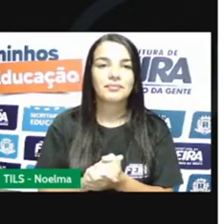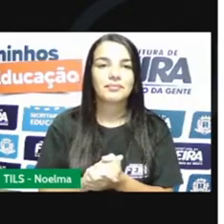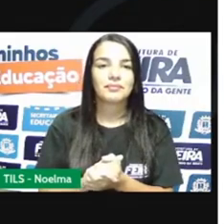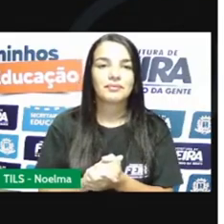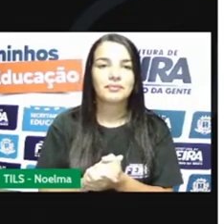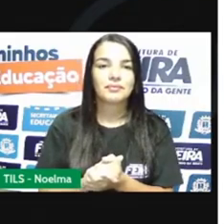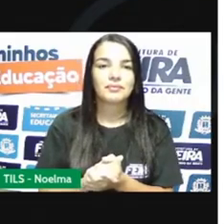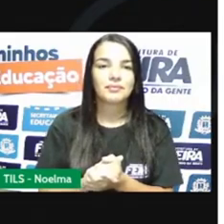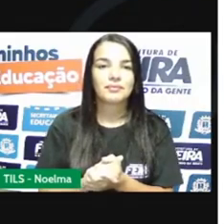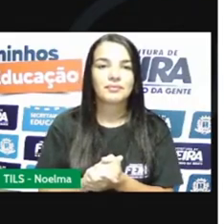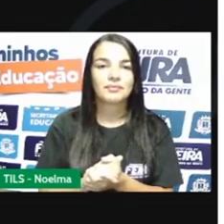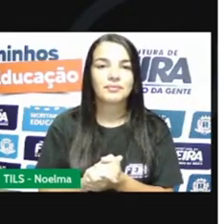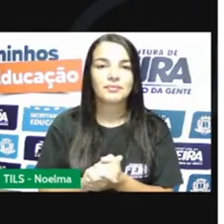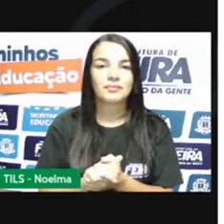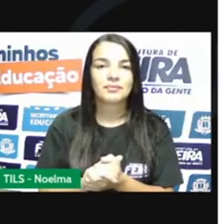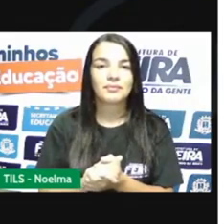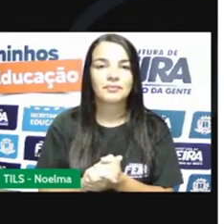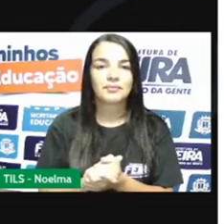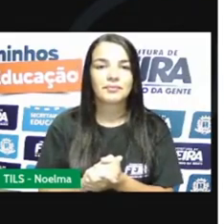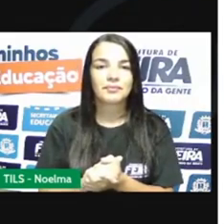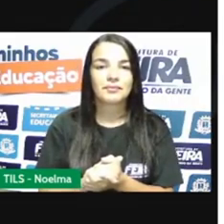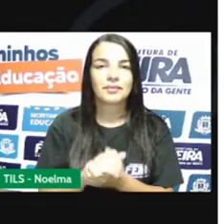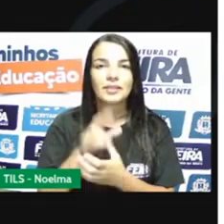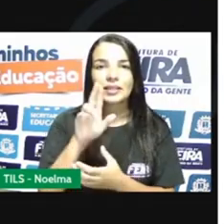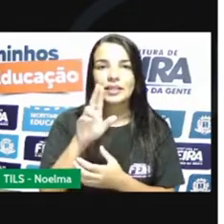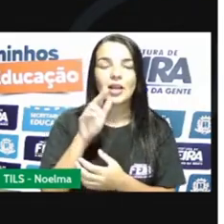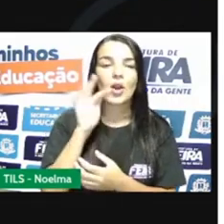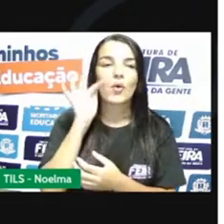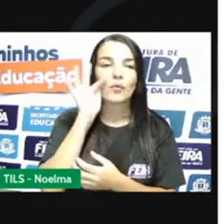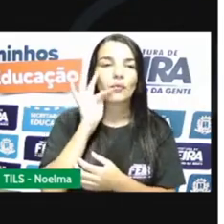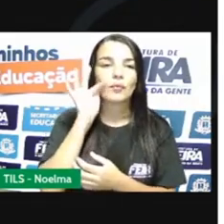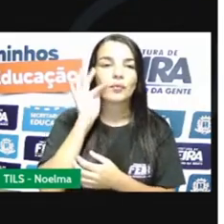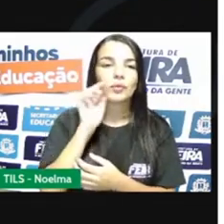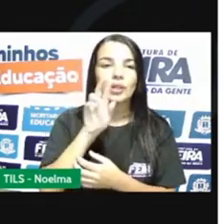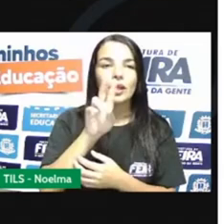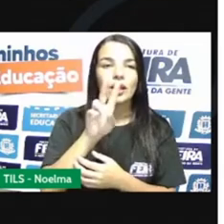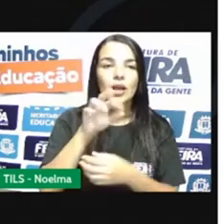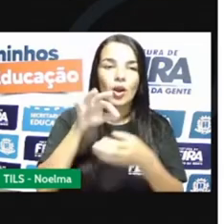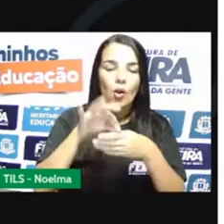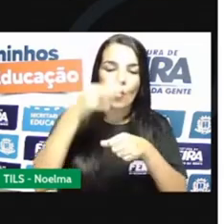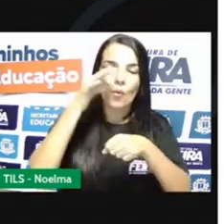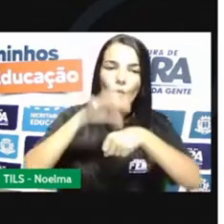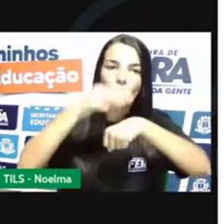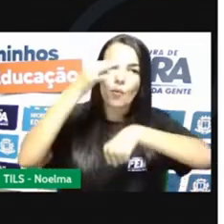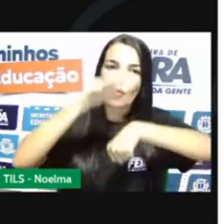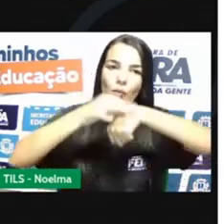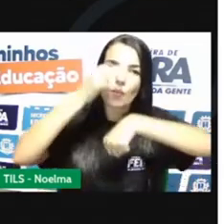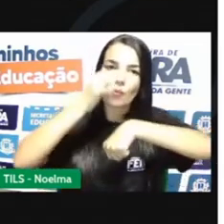aqui dentro, certo? De gelatina de uva. A Pró usou, olha,